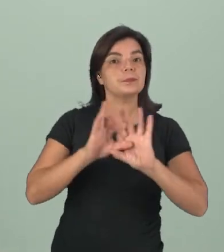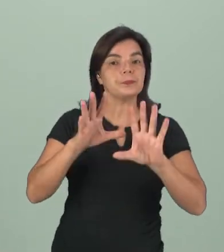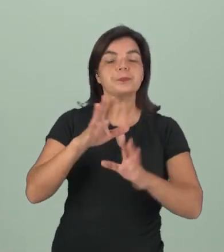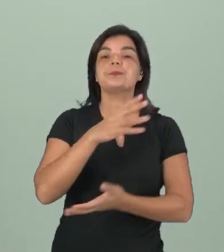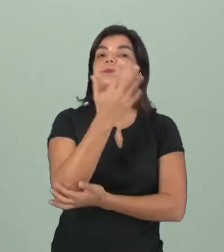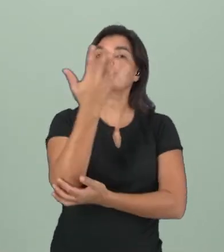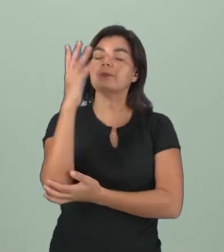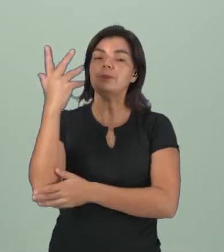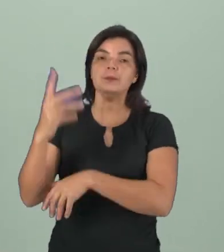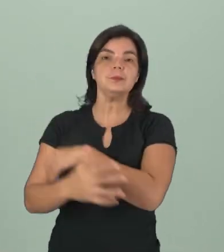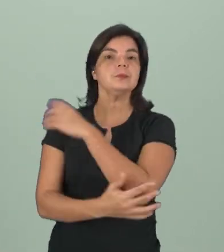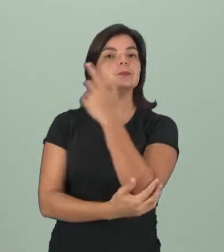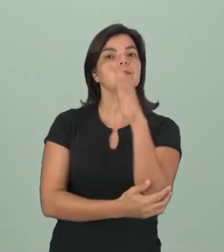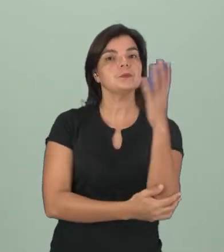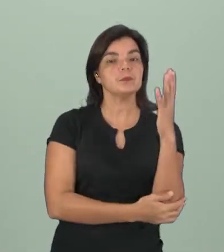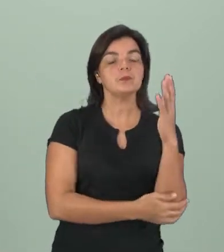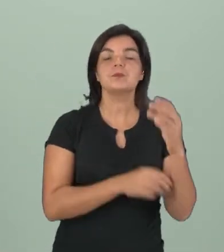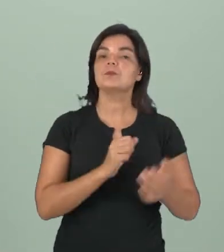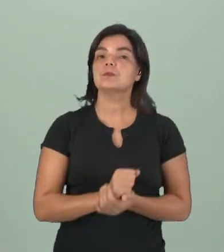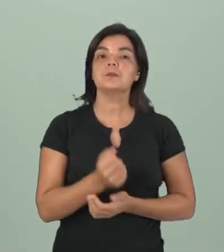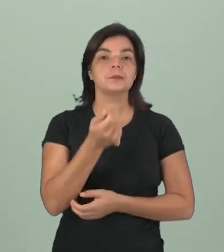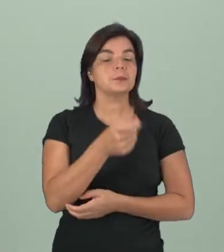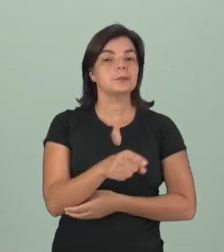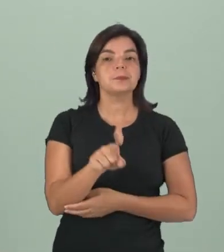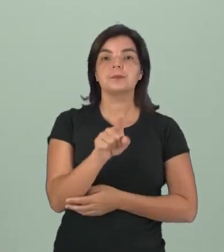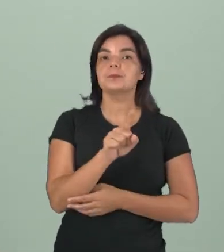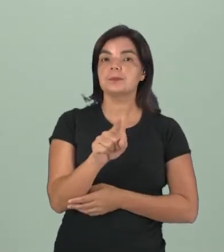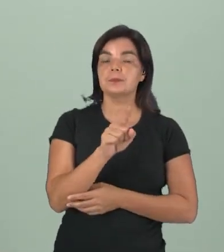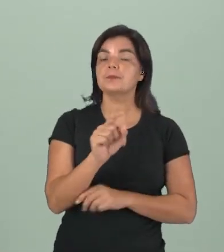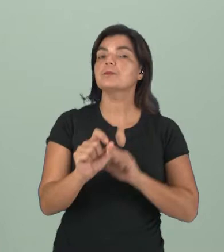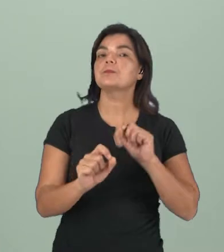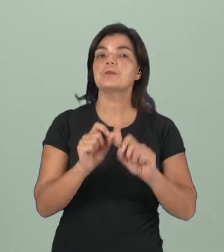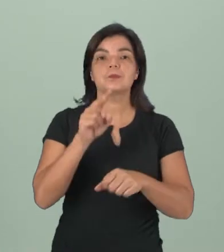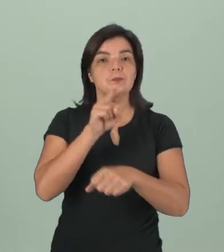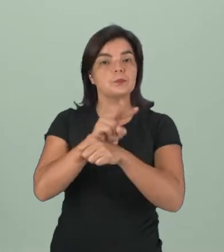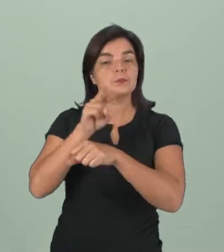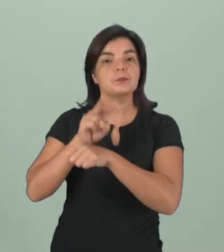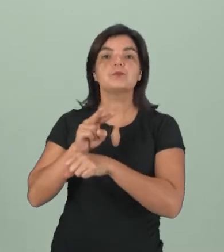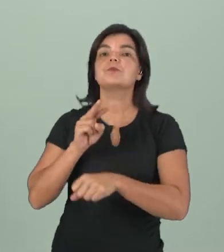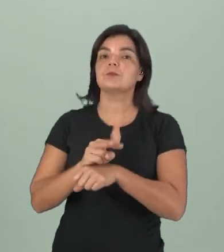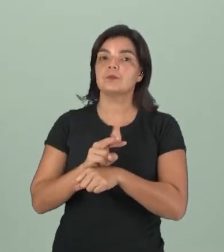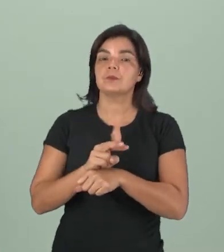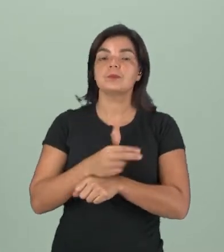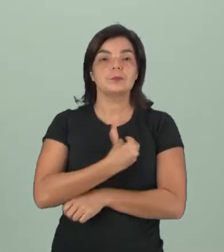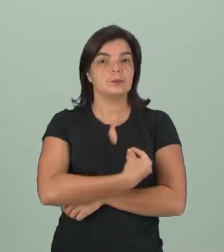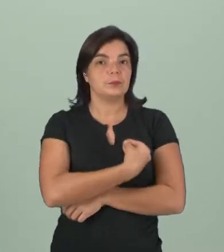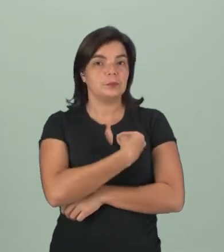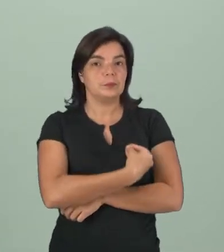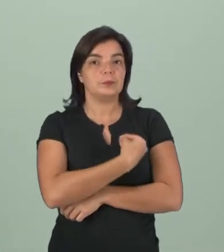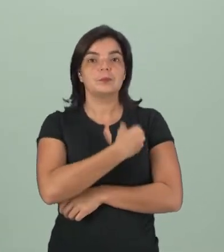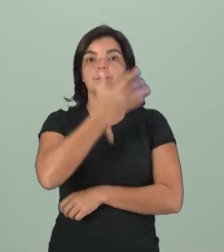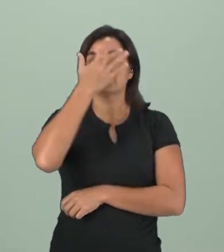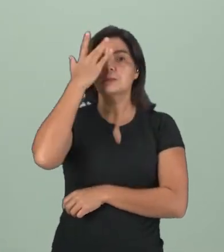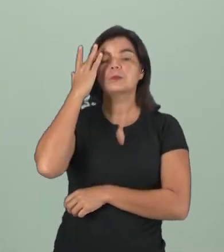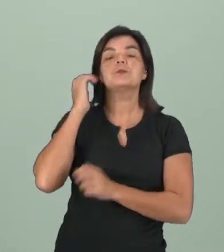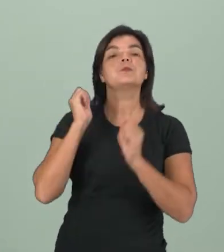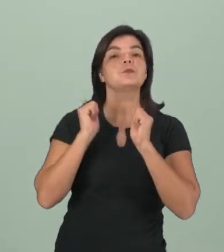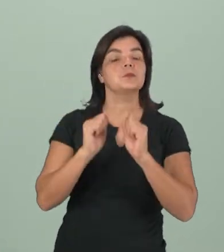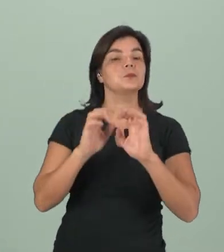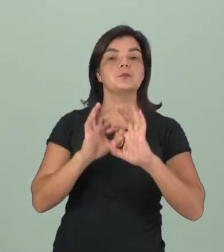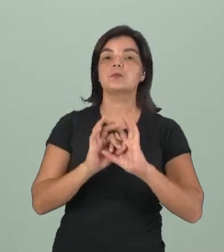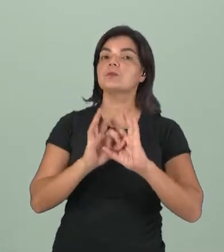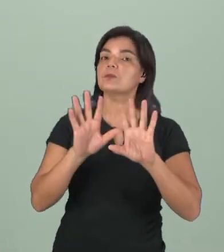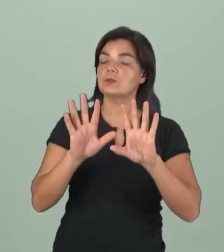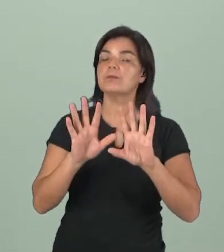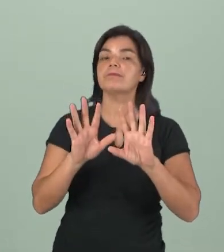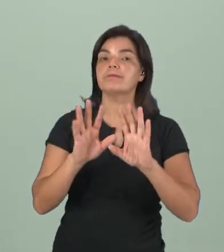silvestres. Eles não necessitam do cuidado dos seres humanos. Eles podem viver